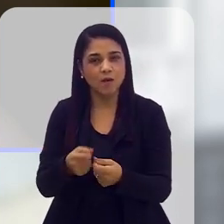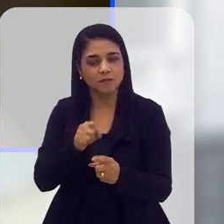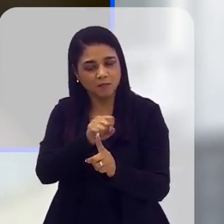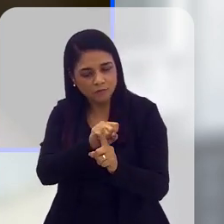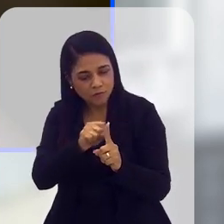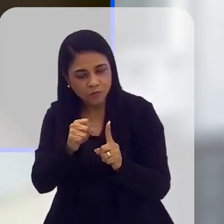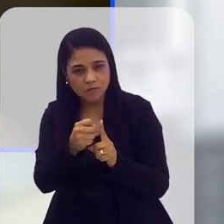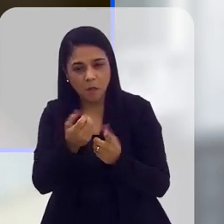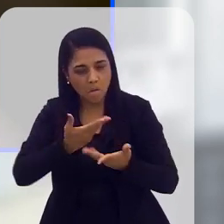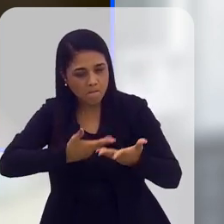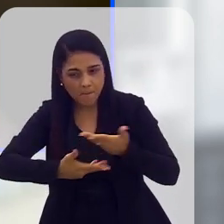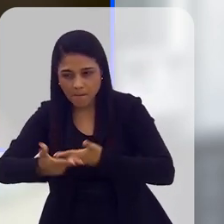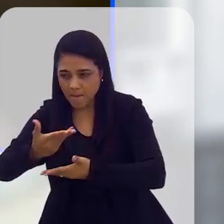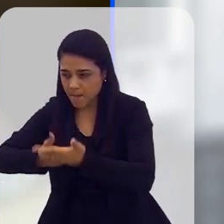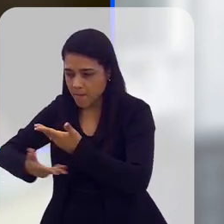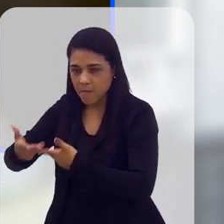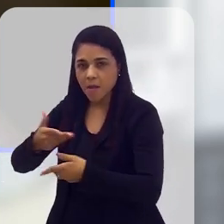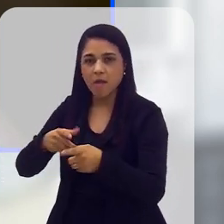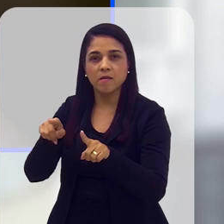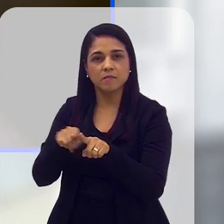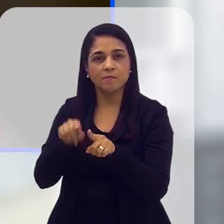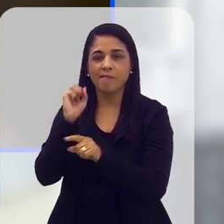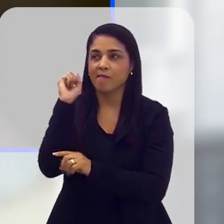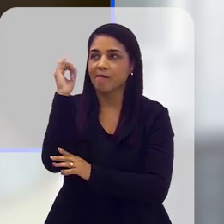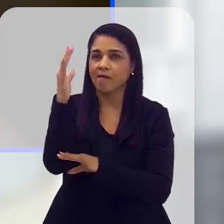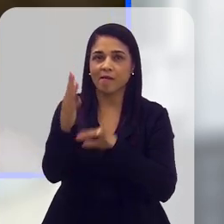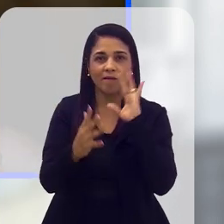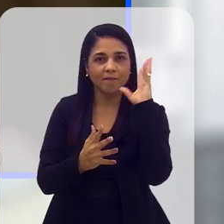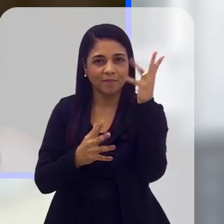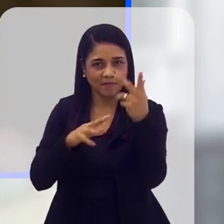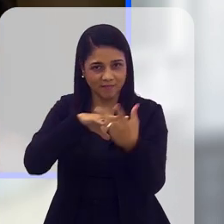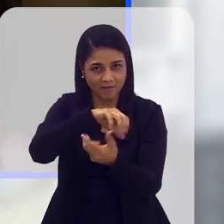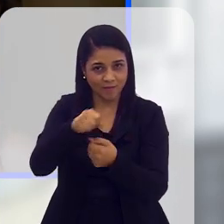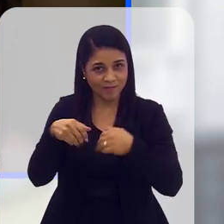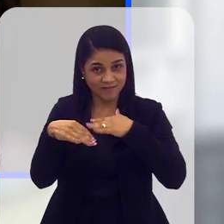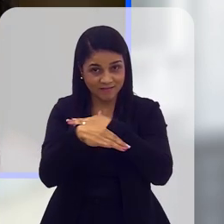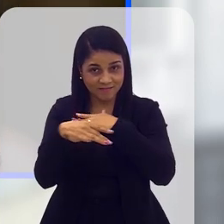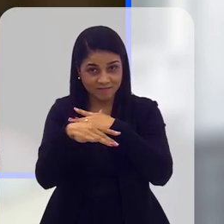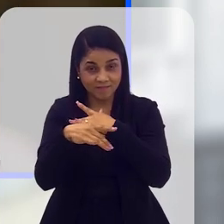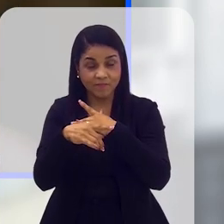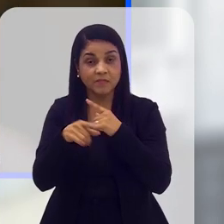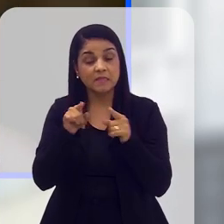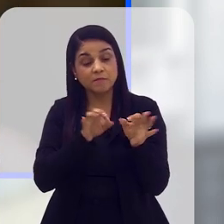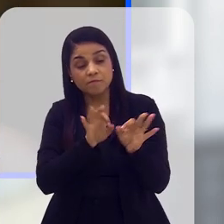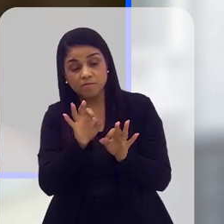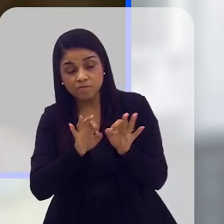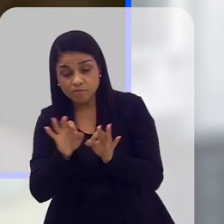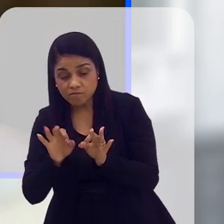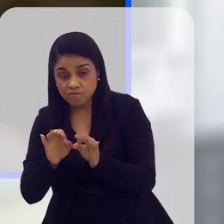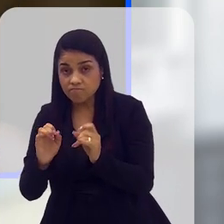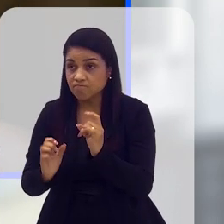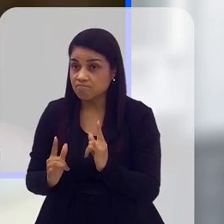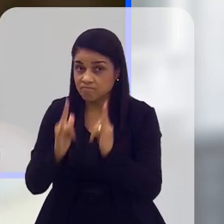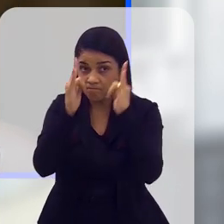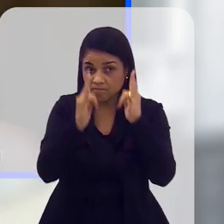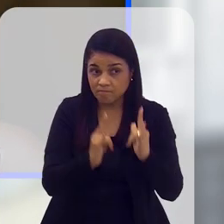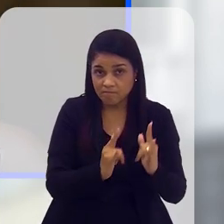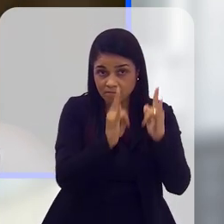social e ambiental da cidade. E prever construções que valorizem